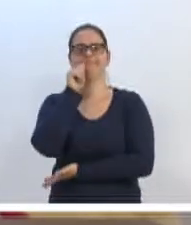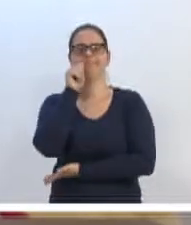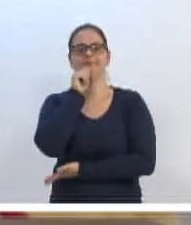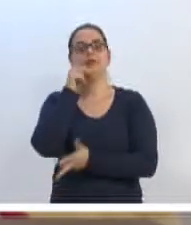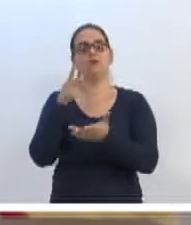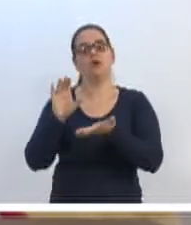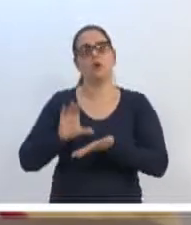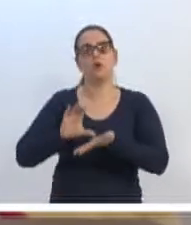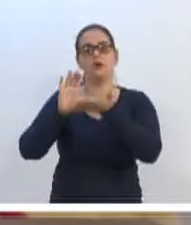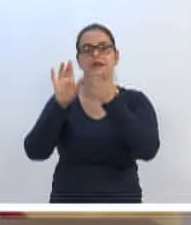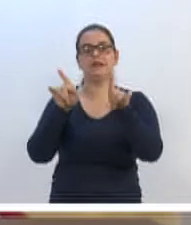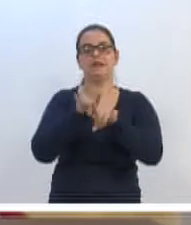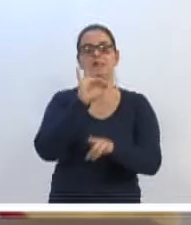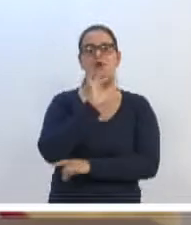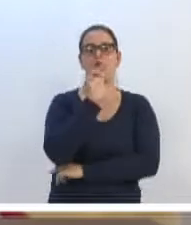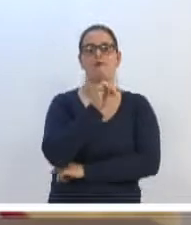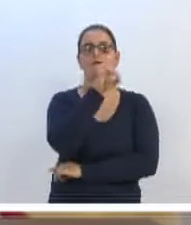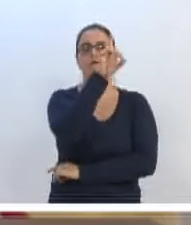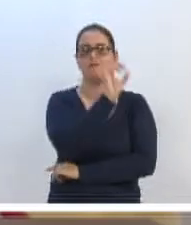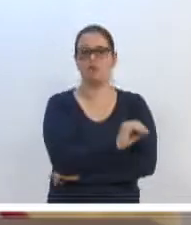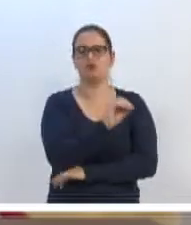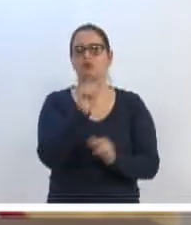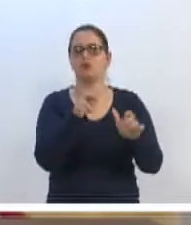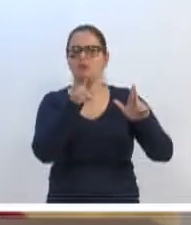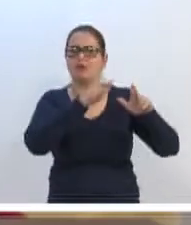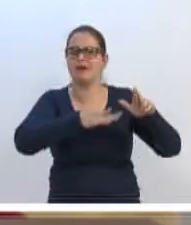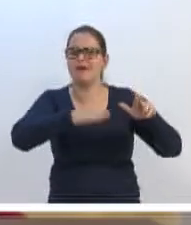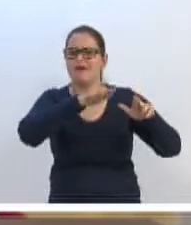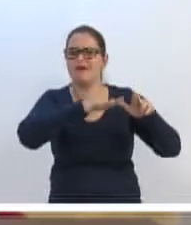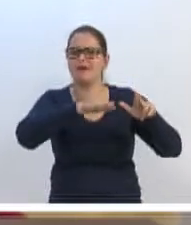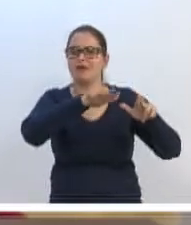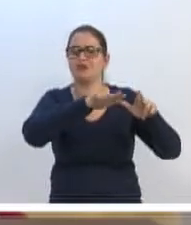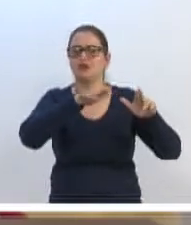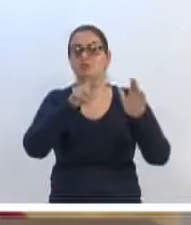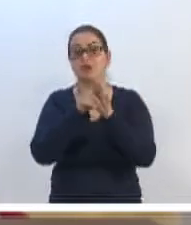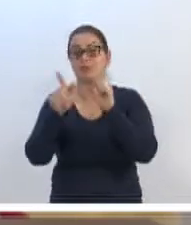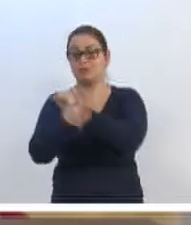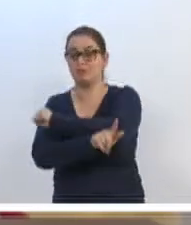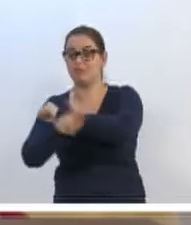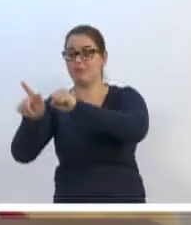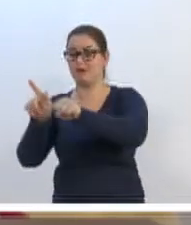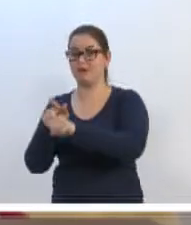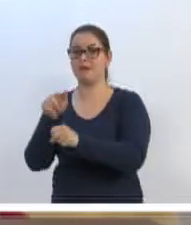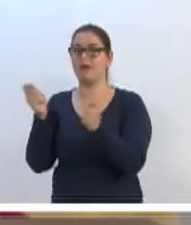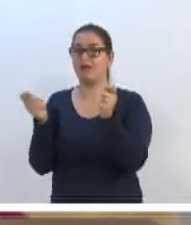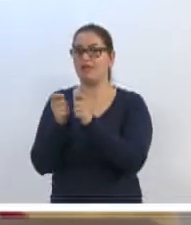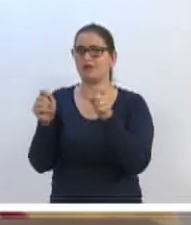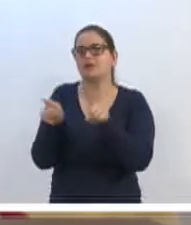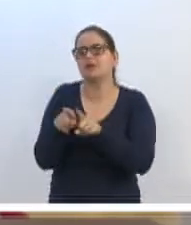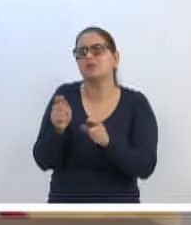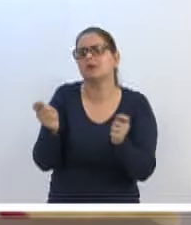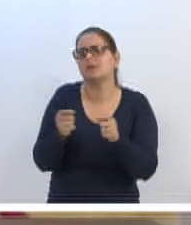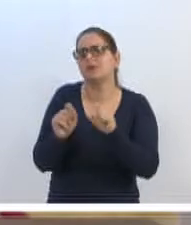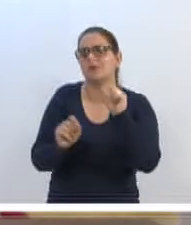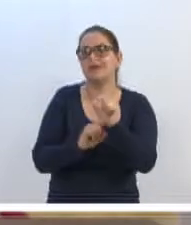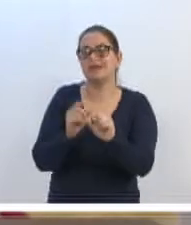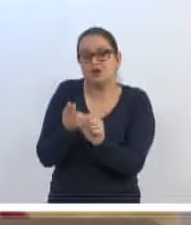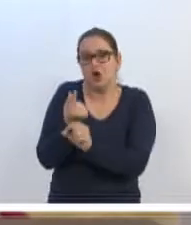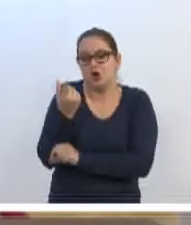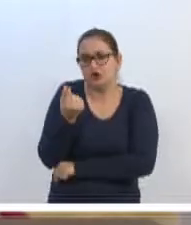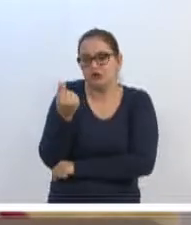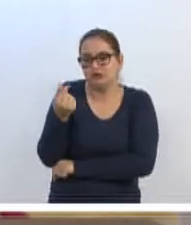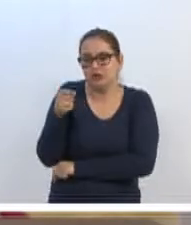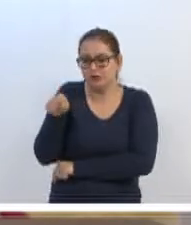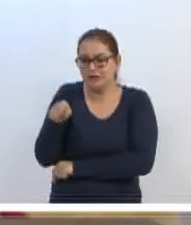assim como o próprio fundo municipal, dali da região, do próprio Grande Garcia, a gente vai ter a possibilidade não só através do dinheiro